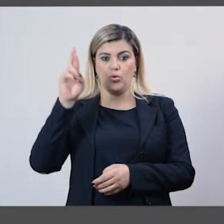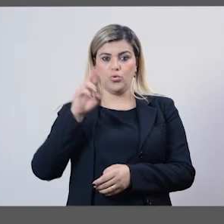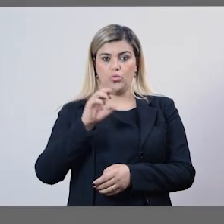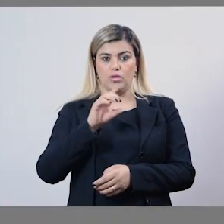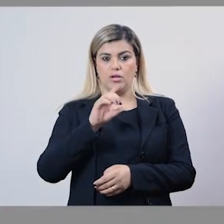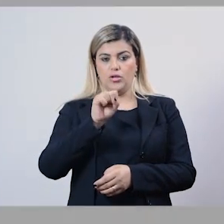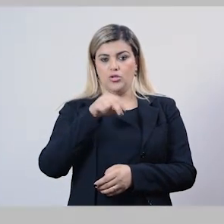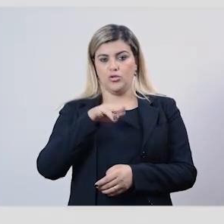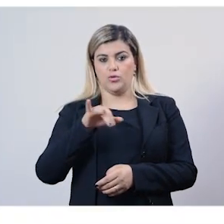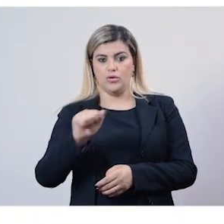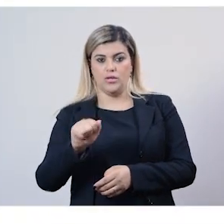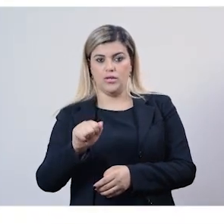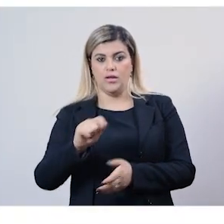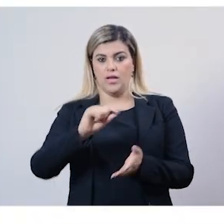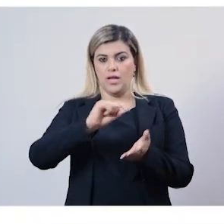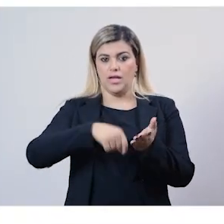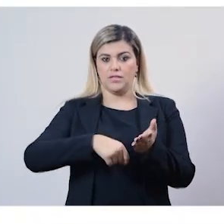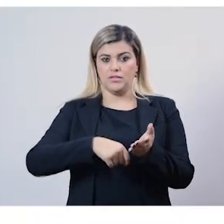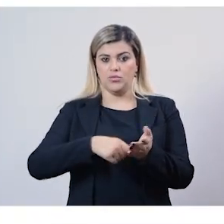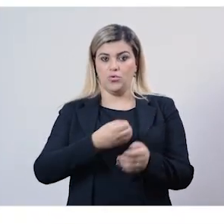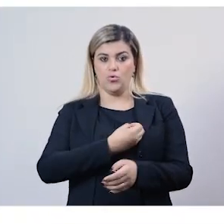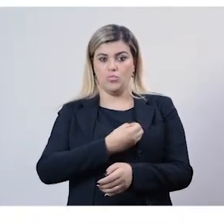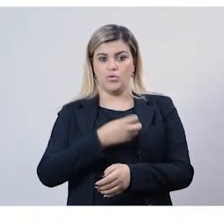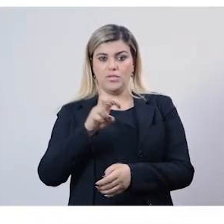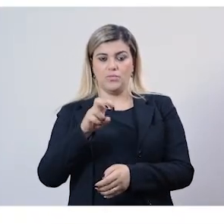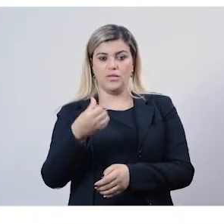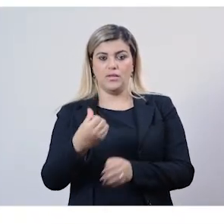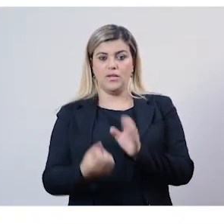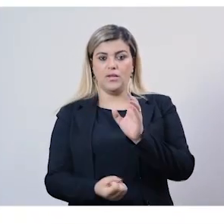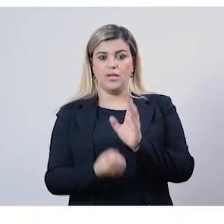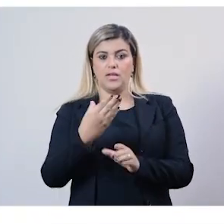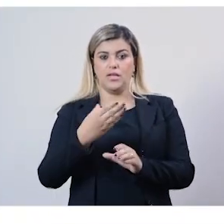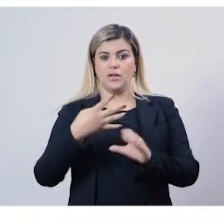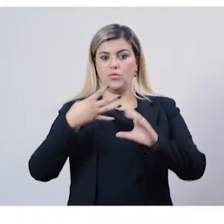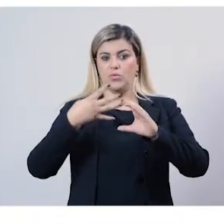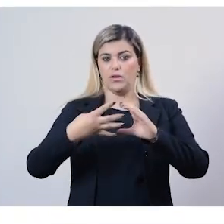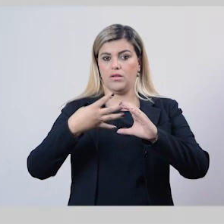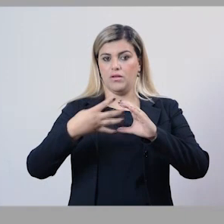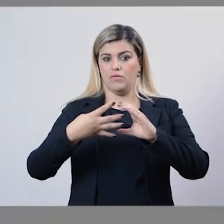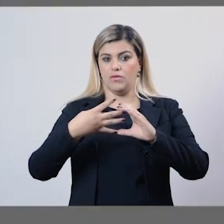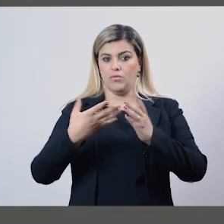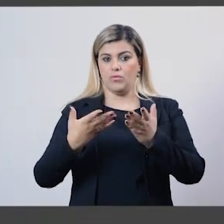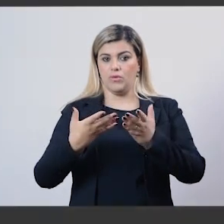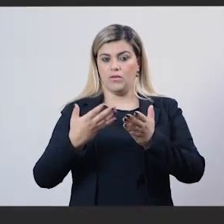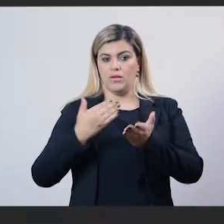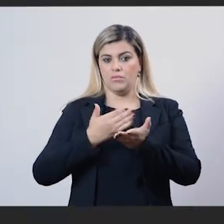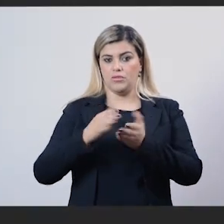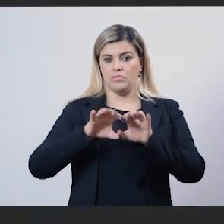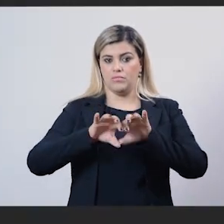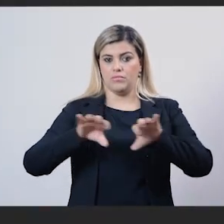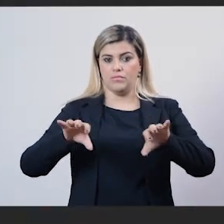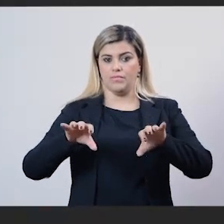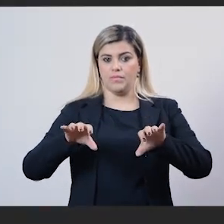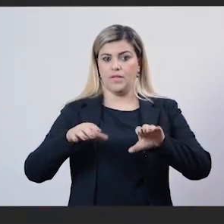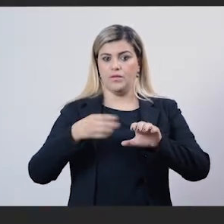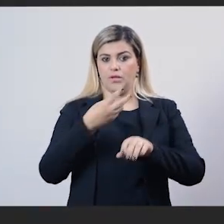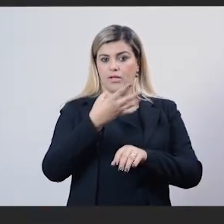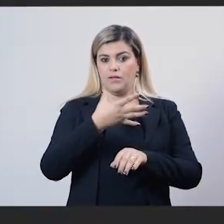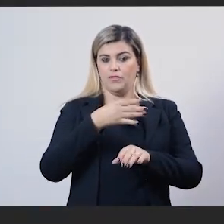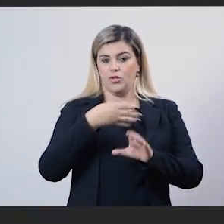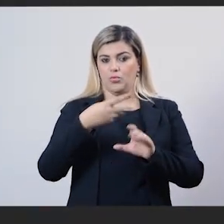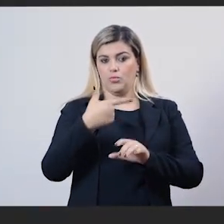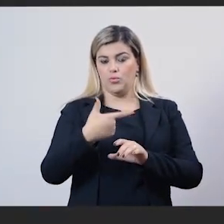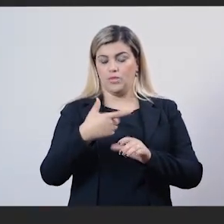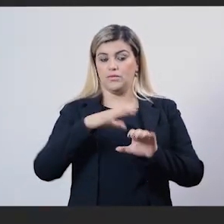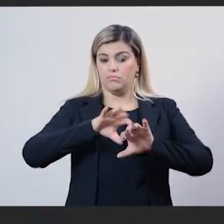resolução número 56, criando o CREFITO 4 a partir do desmembramento do CREFITO 2. Inicialmente,